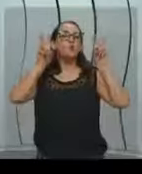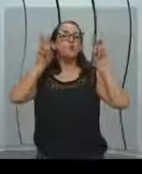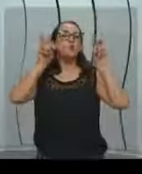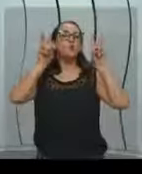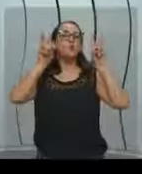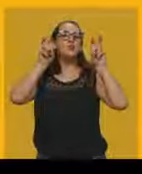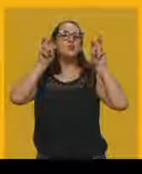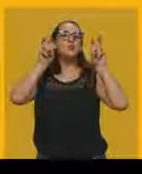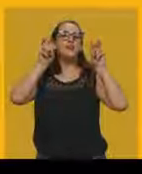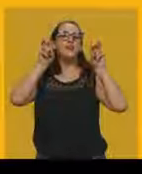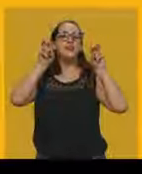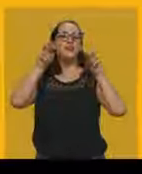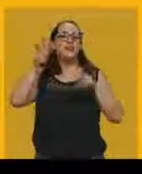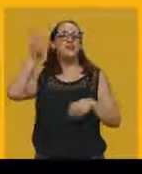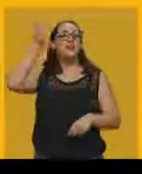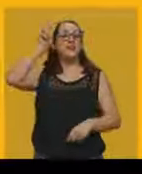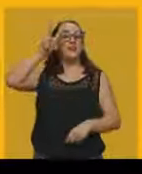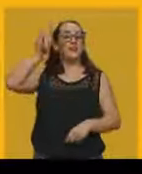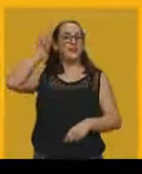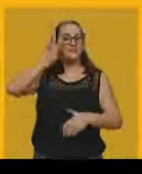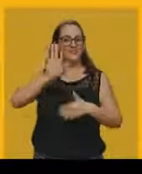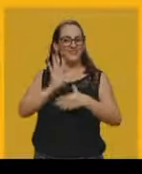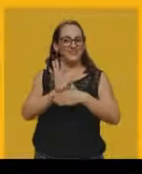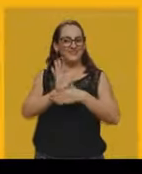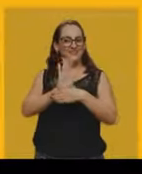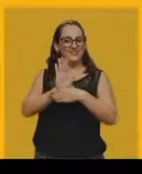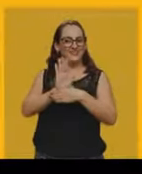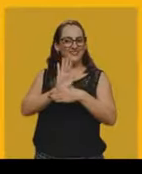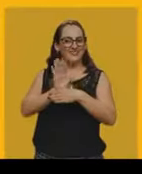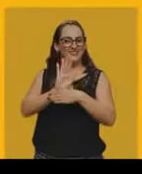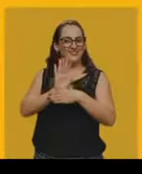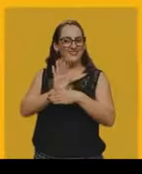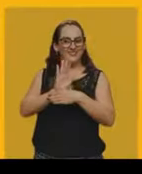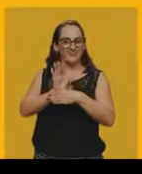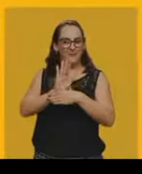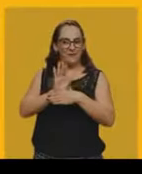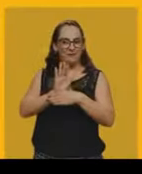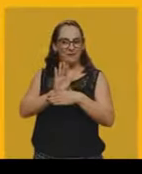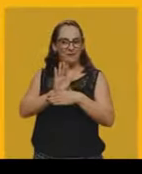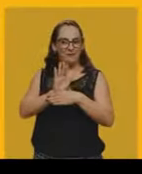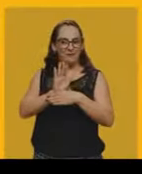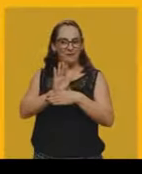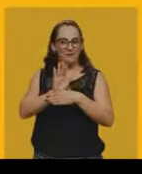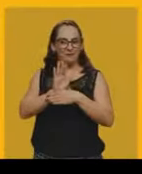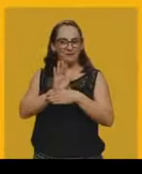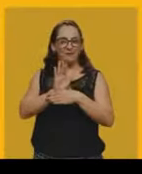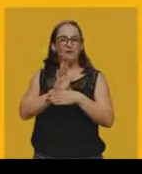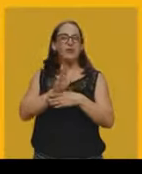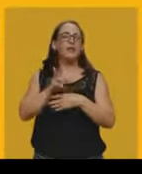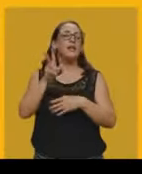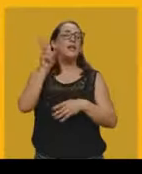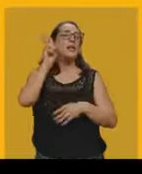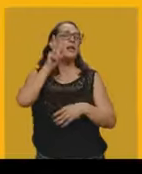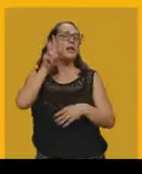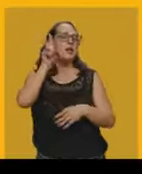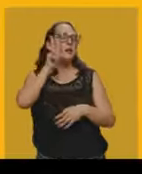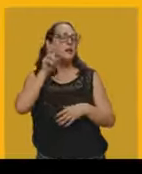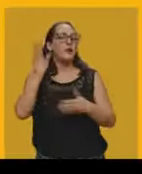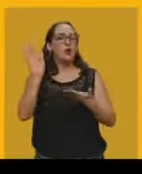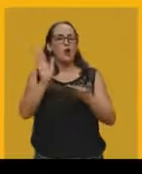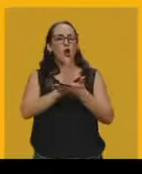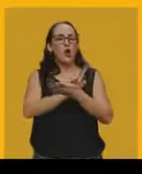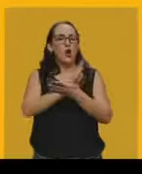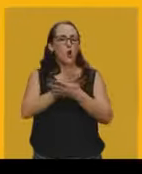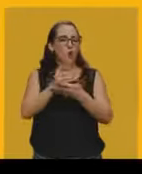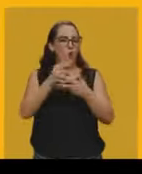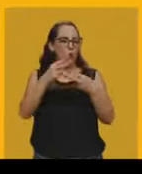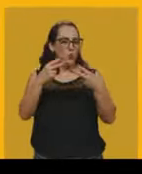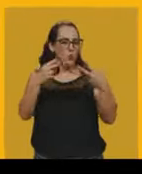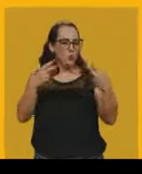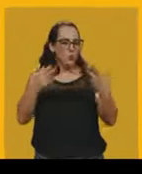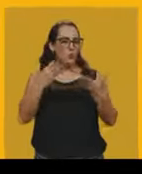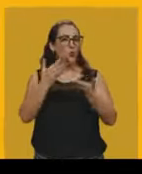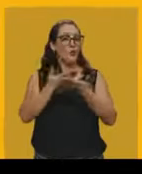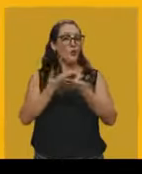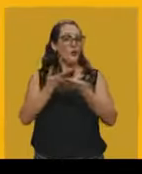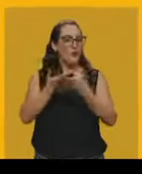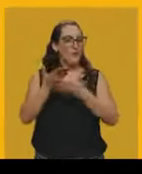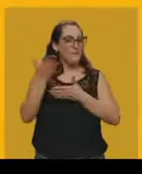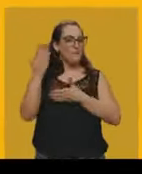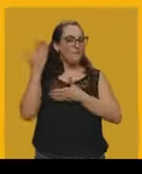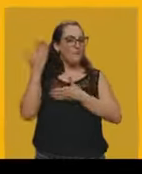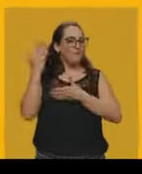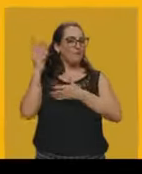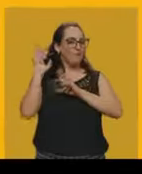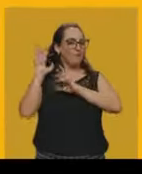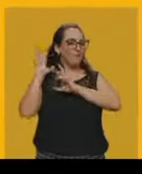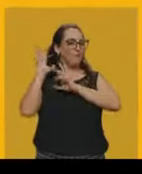a história do cinema. Nós vamos pegar alguns ganchos que foram mencionados na aula passada para